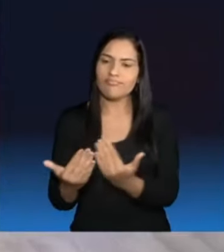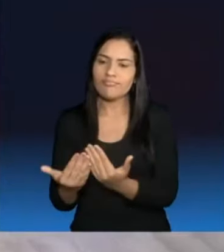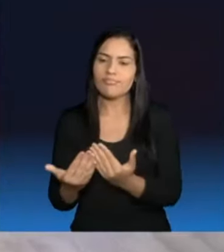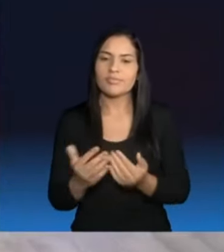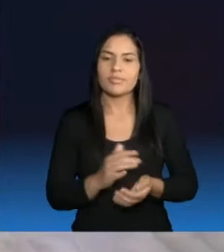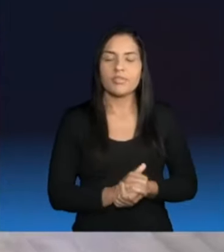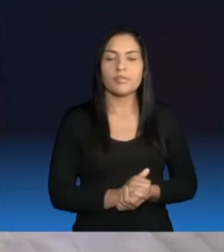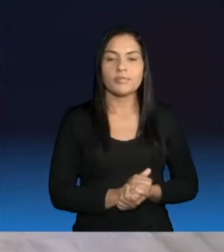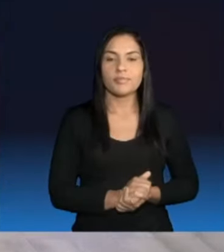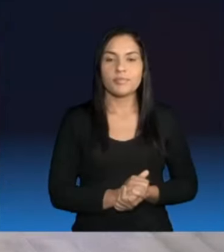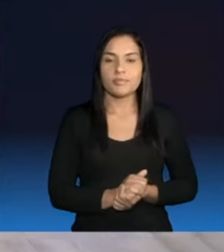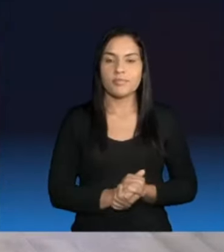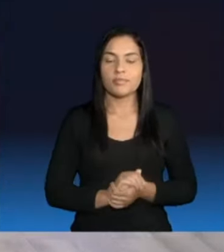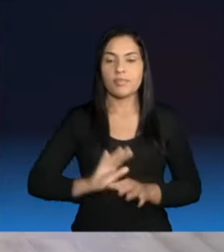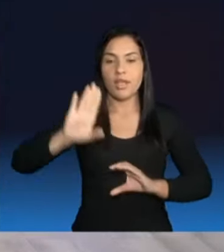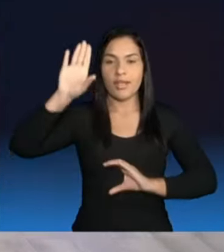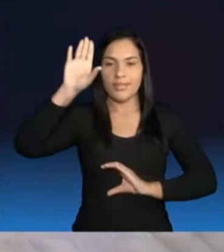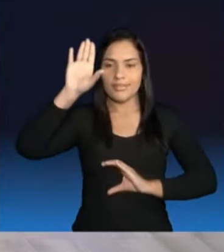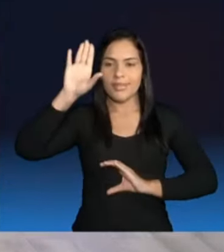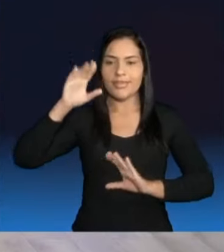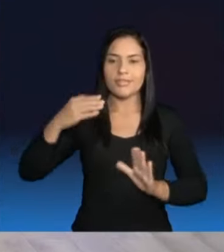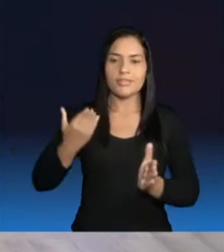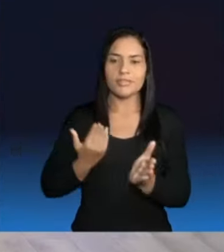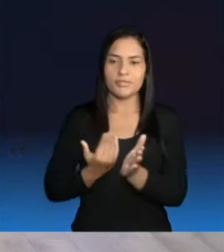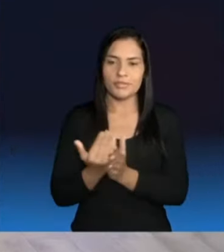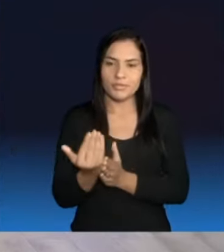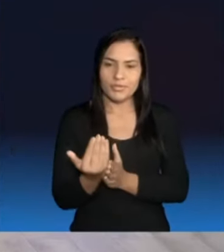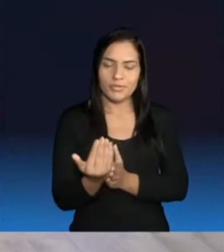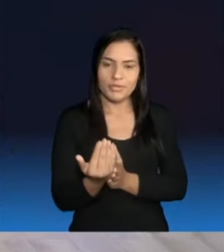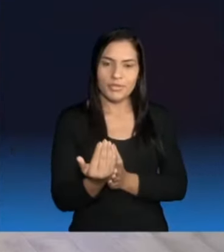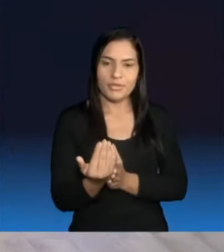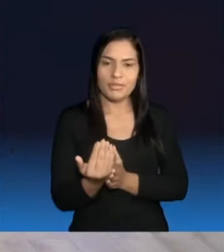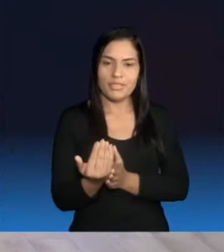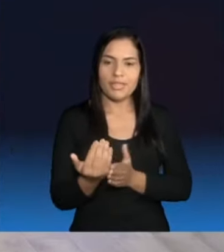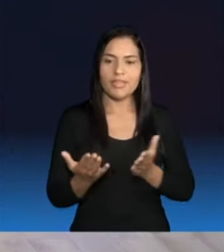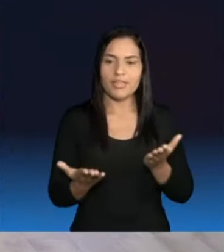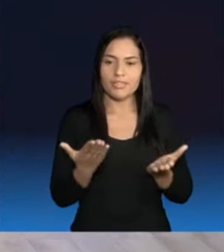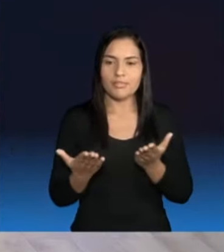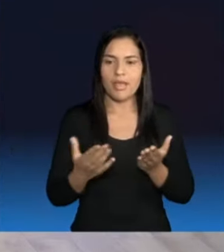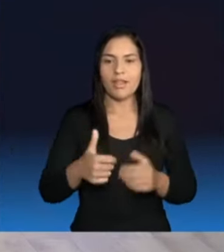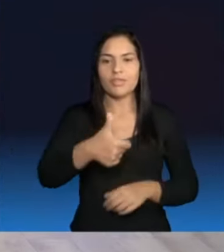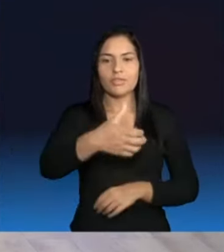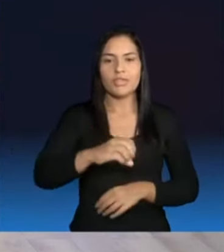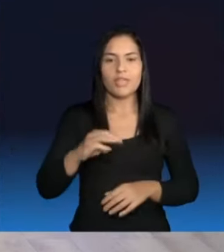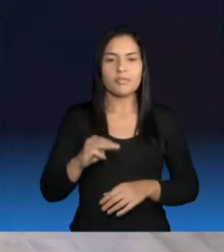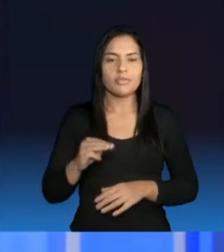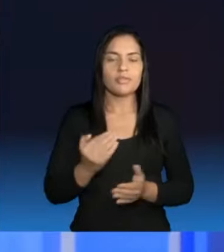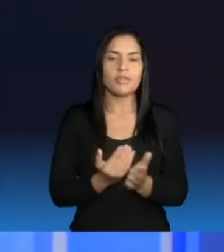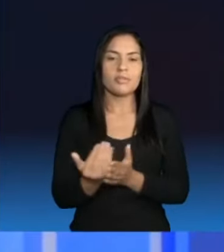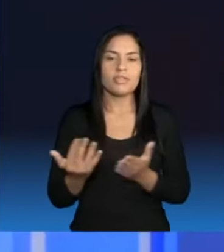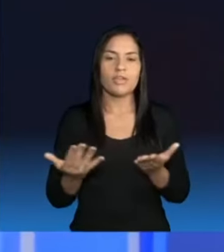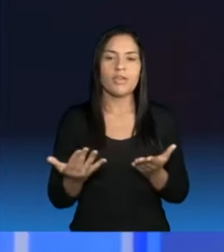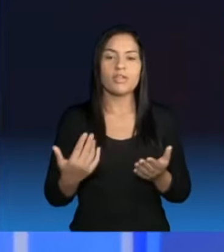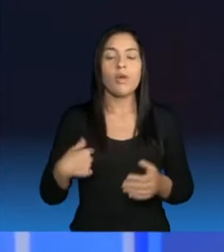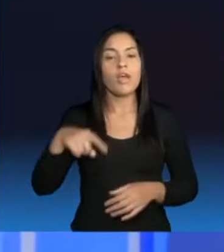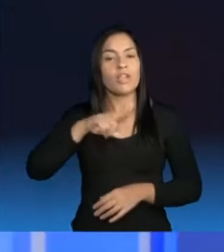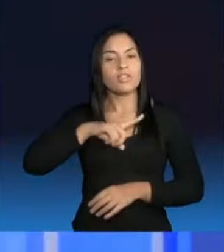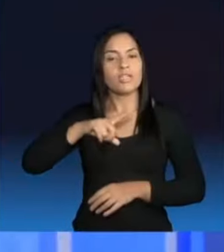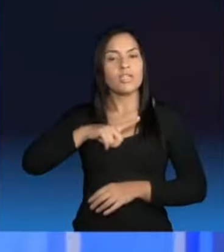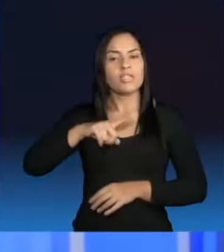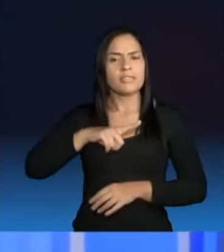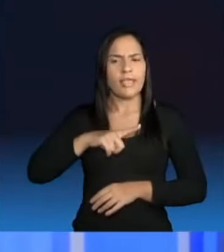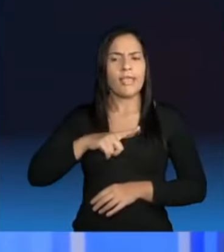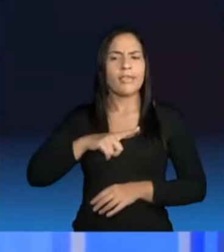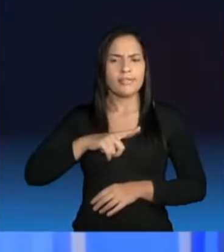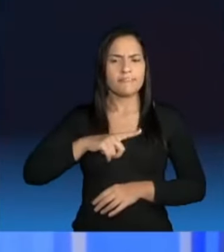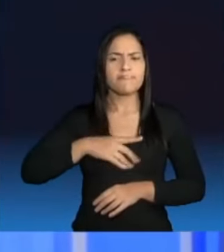candidata. Candidato, nós começamos aí nesse balanço dos 10 minutos. Começa agora. Olha, nós temos muito o que